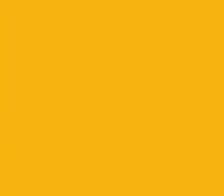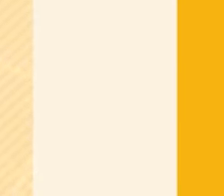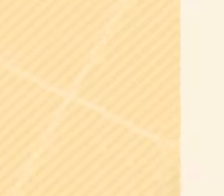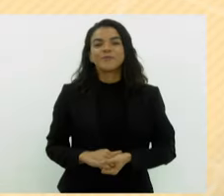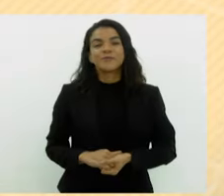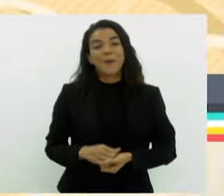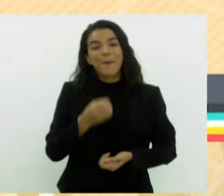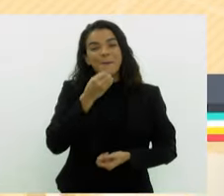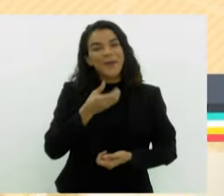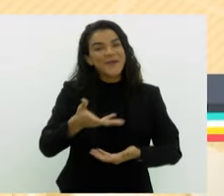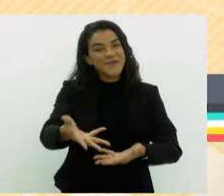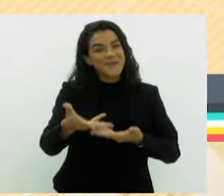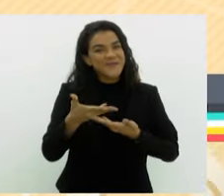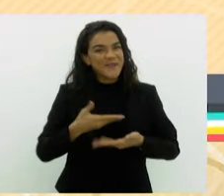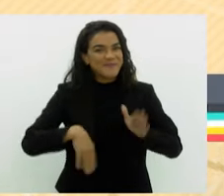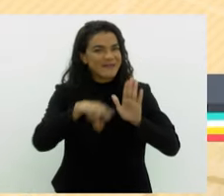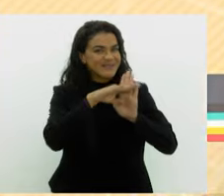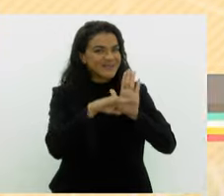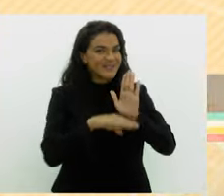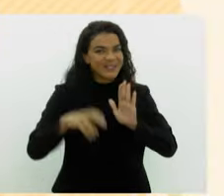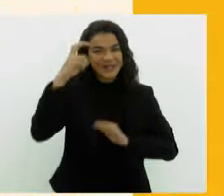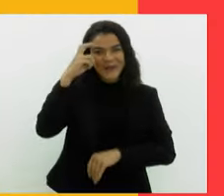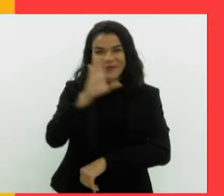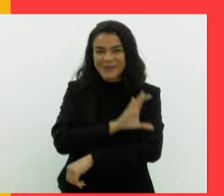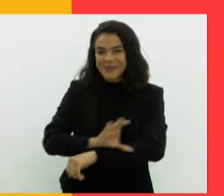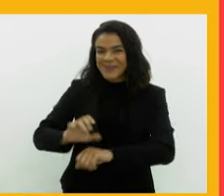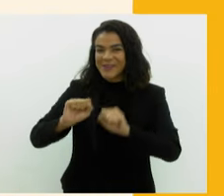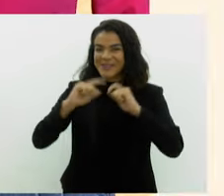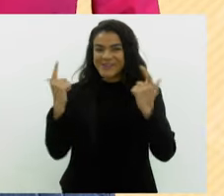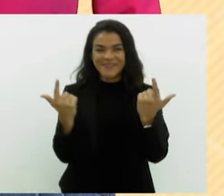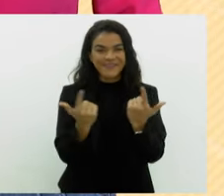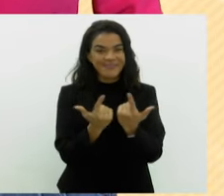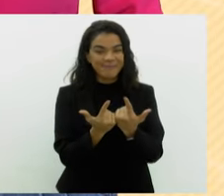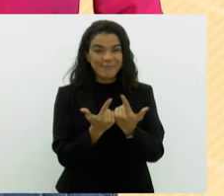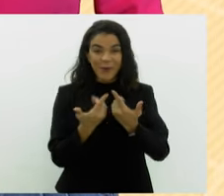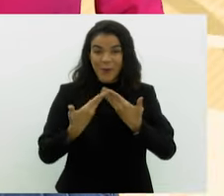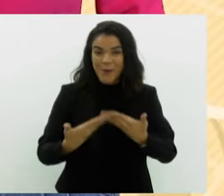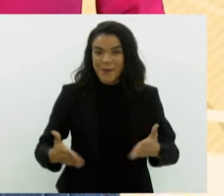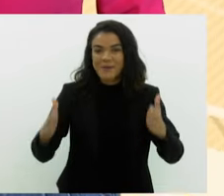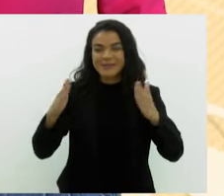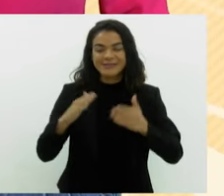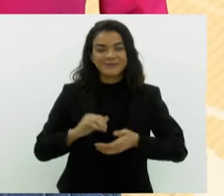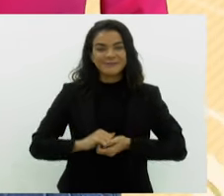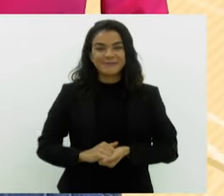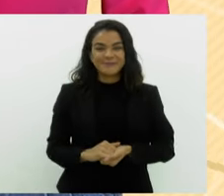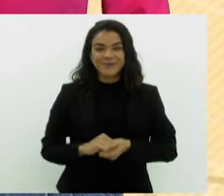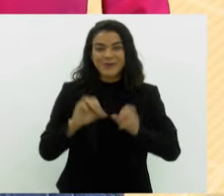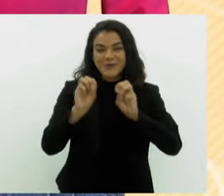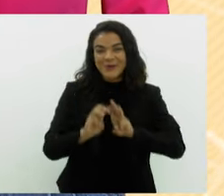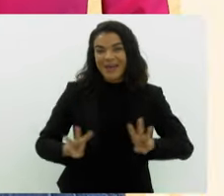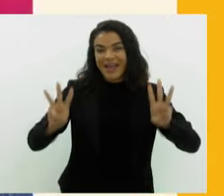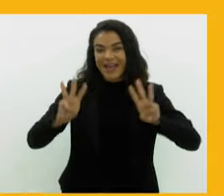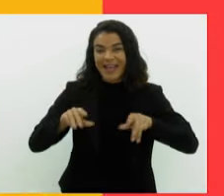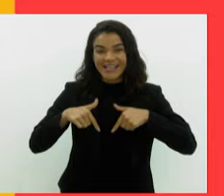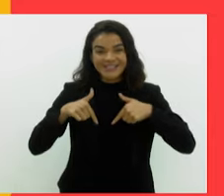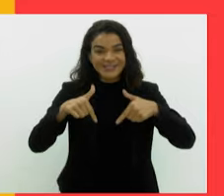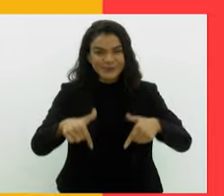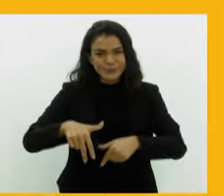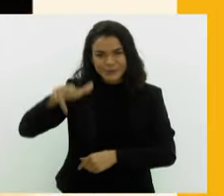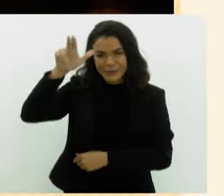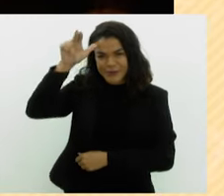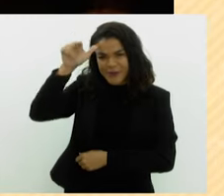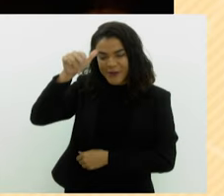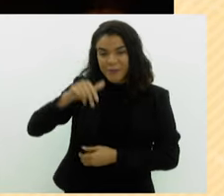Bem-vindos a mais uma Agenda Cultural da TV Alerj. Abrimos essa edição com o espetáculo Latitudes dos Cavalos.